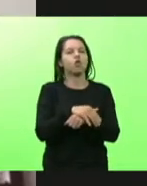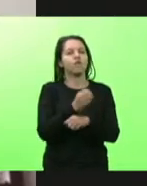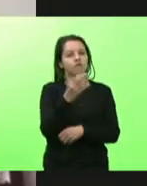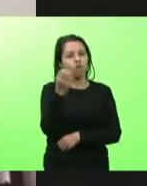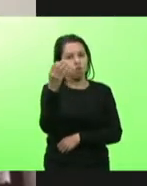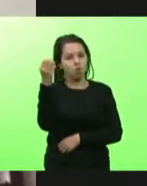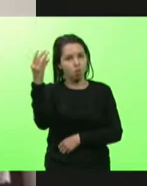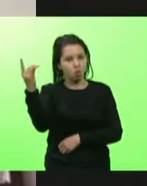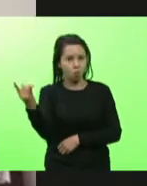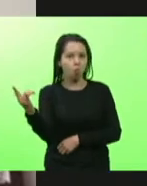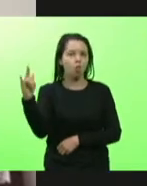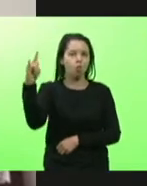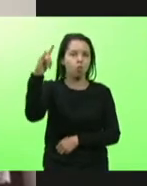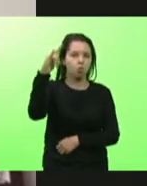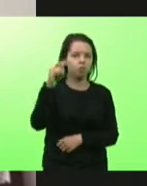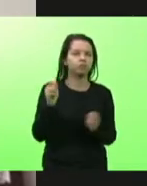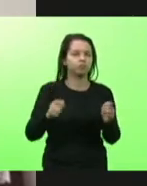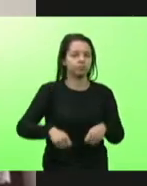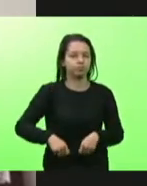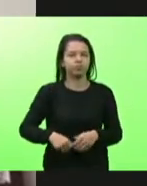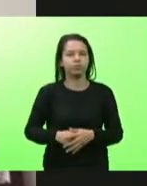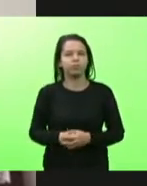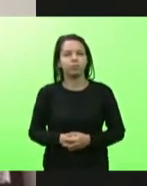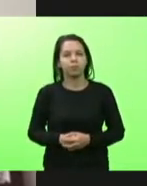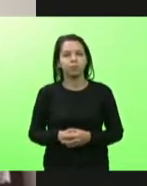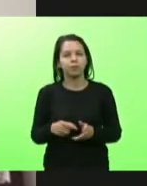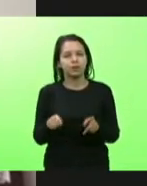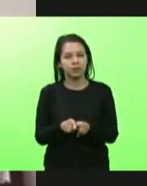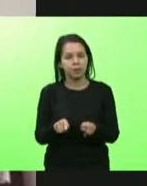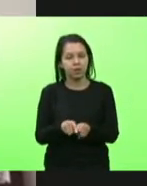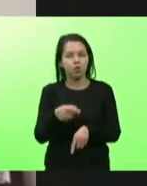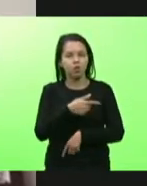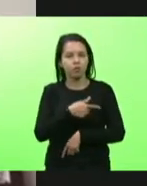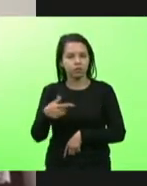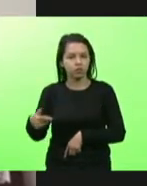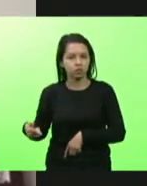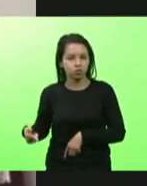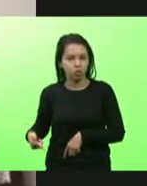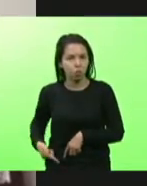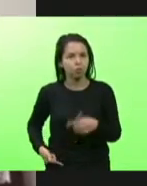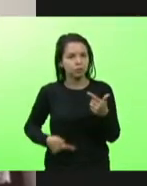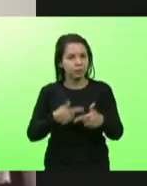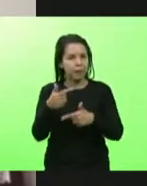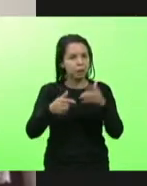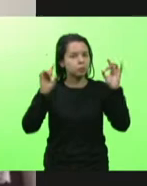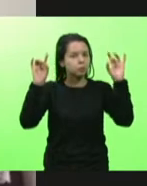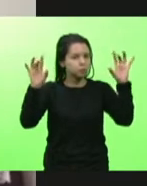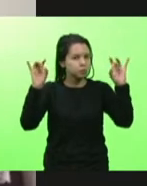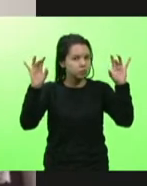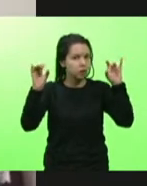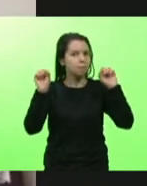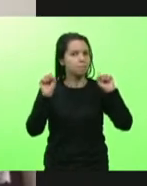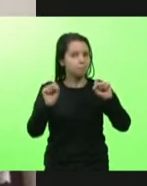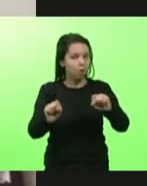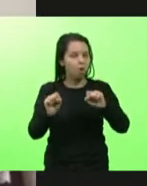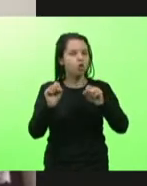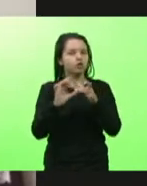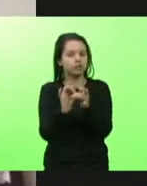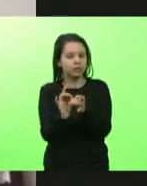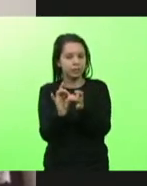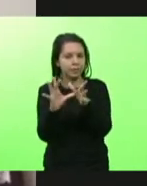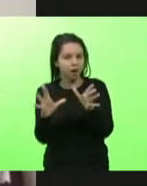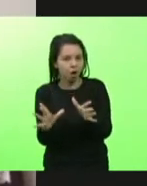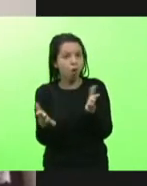Além disso, também, a governadora fez um exercício extraordinário para poder autorizar, ainda hoje,